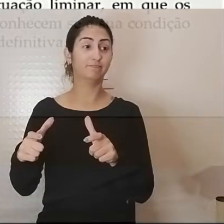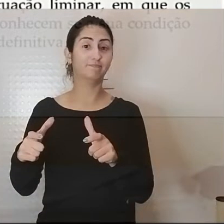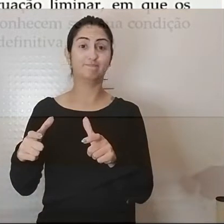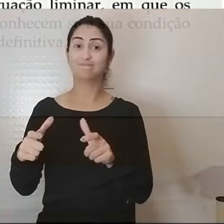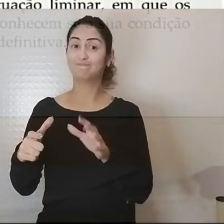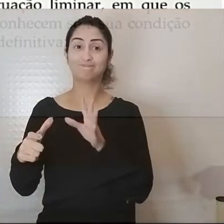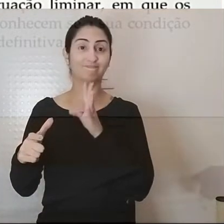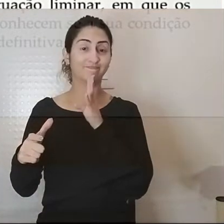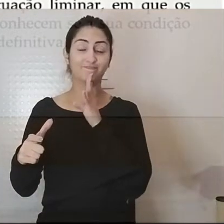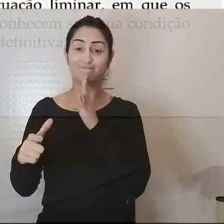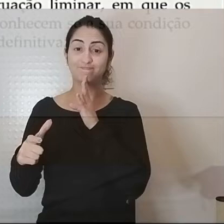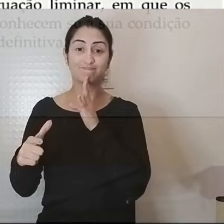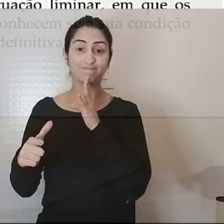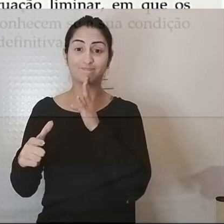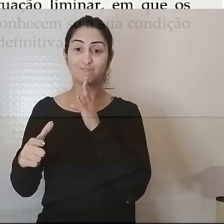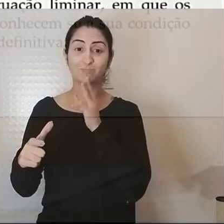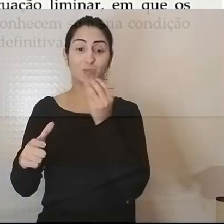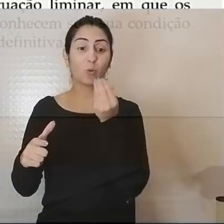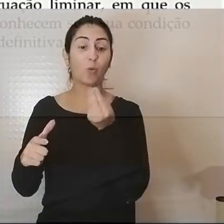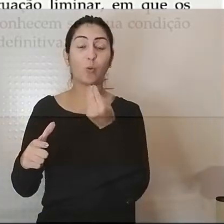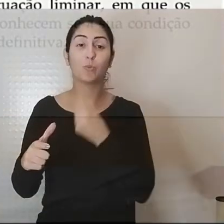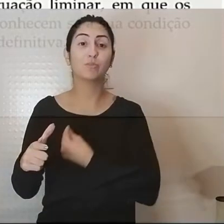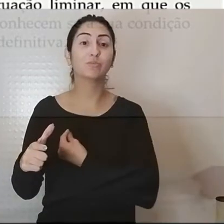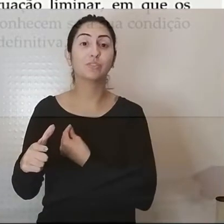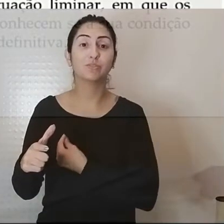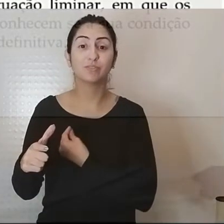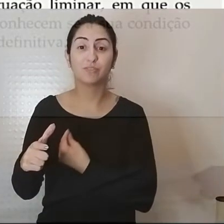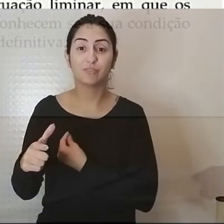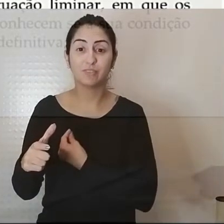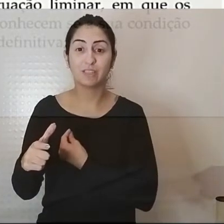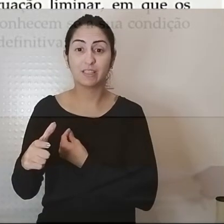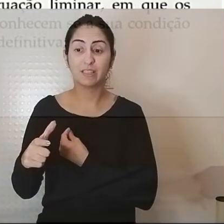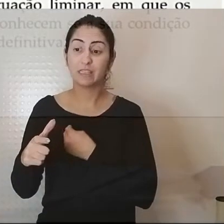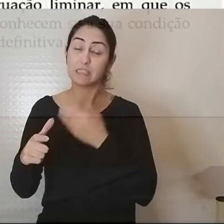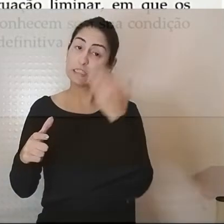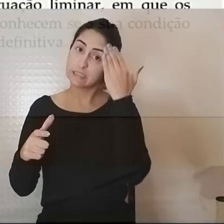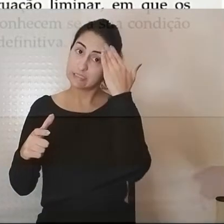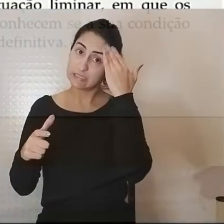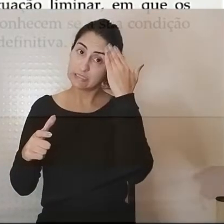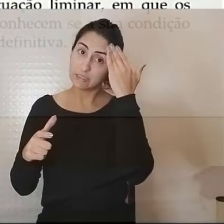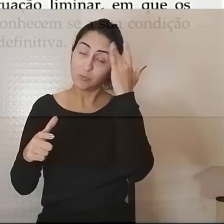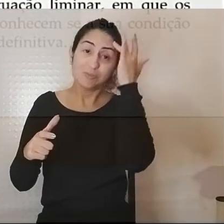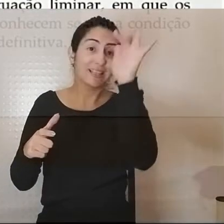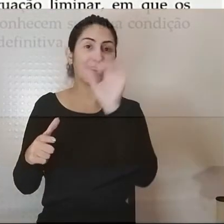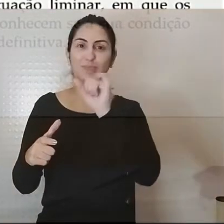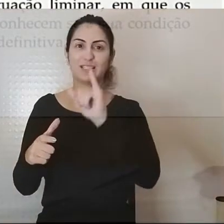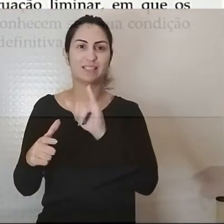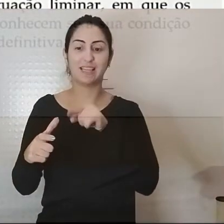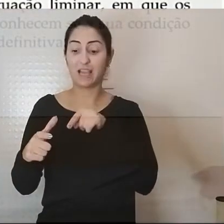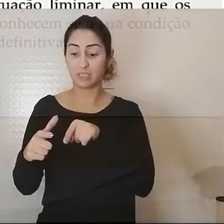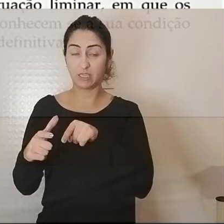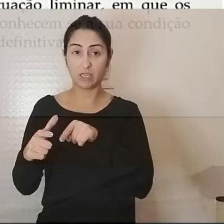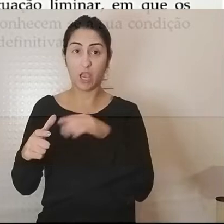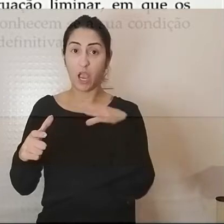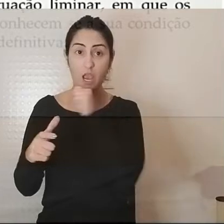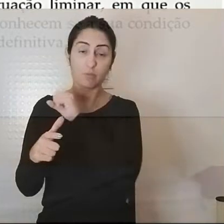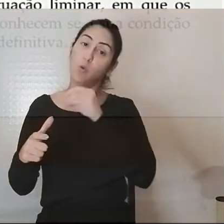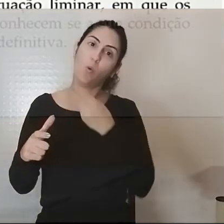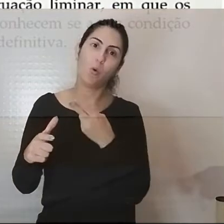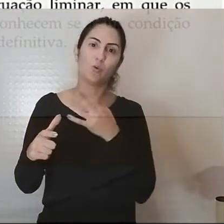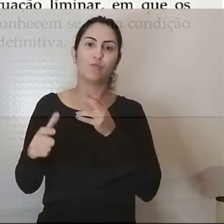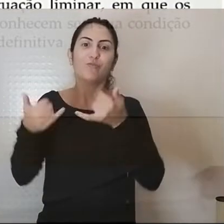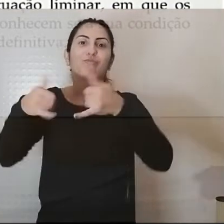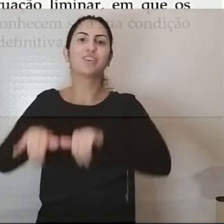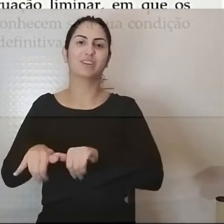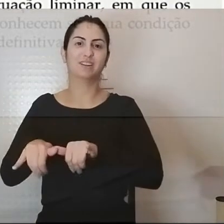desconhecem-se se a sua condição é provisória ou é definitiva como podem ver na